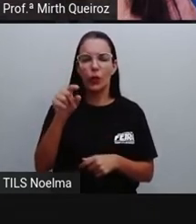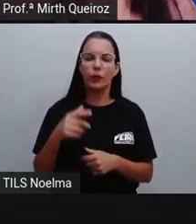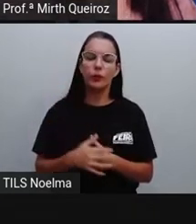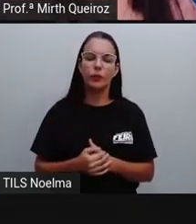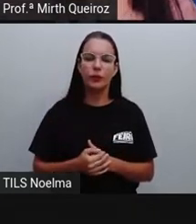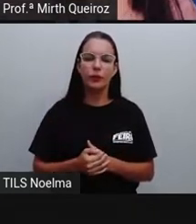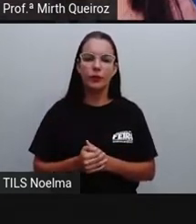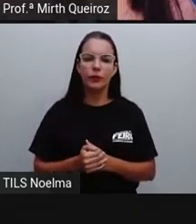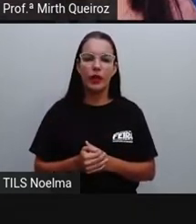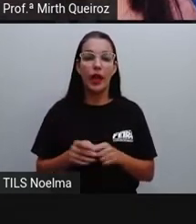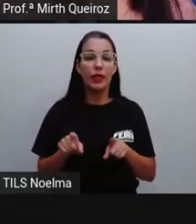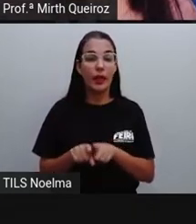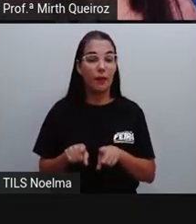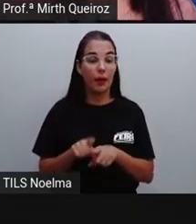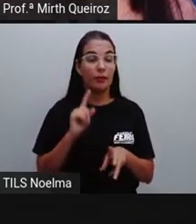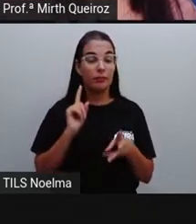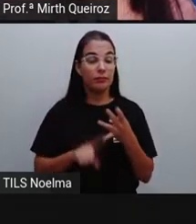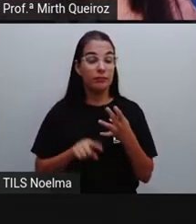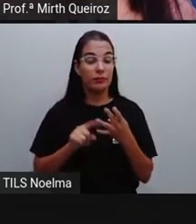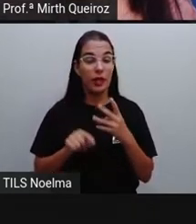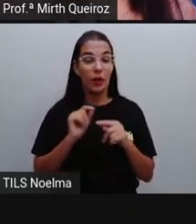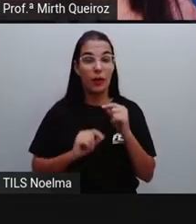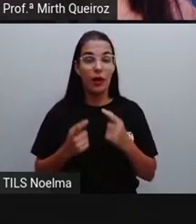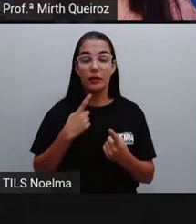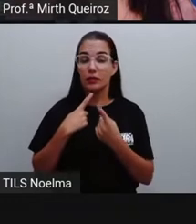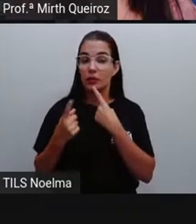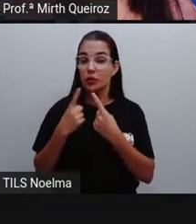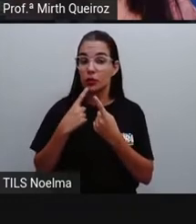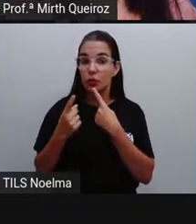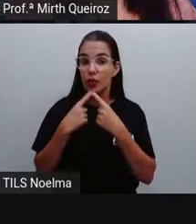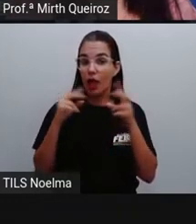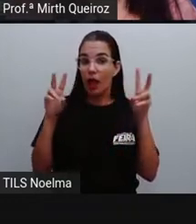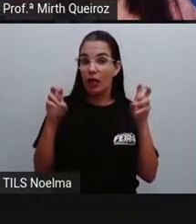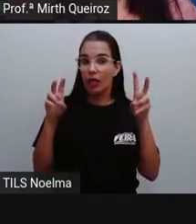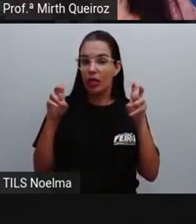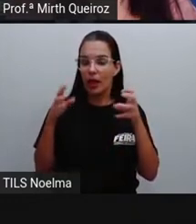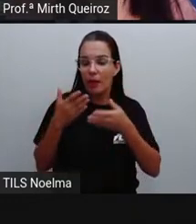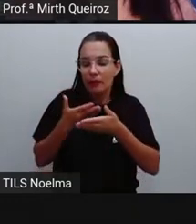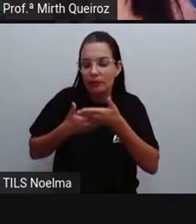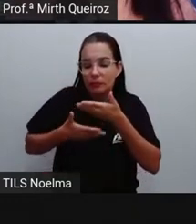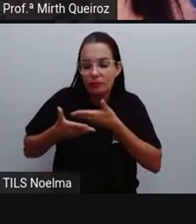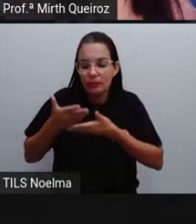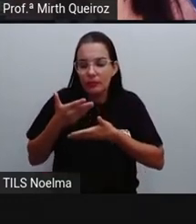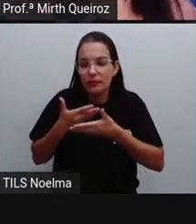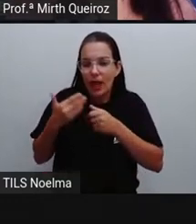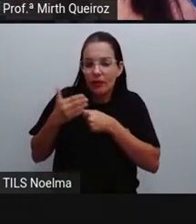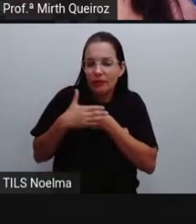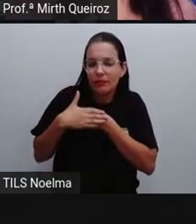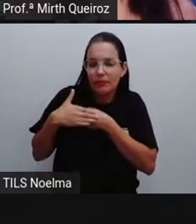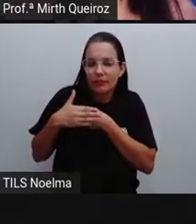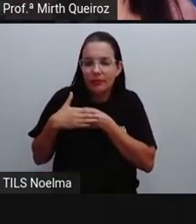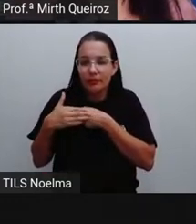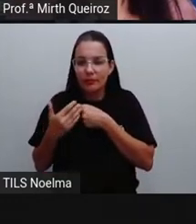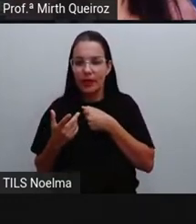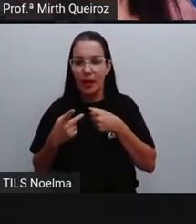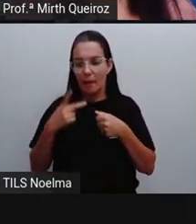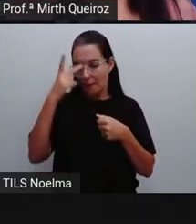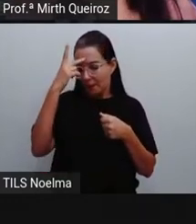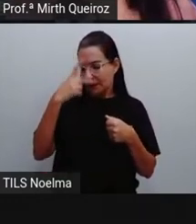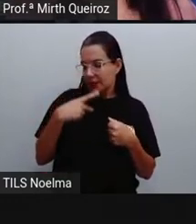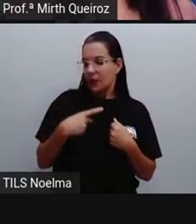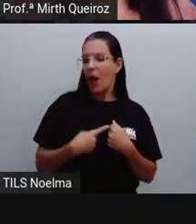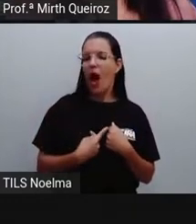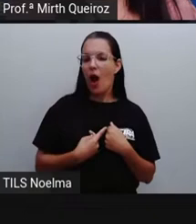E também vai haver a discussão de temas íntimos, né? Porque na carta pessoal,